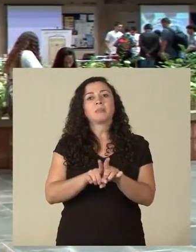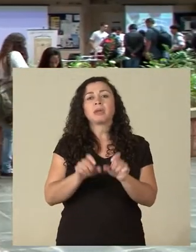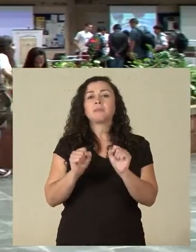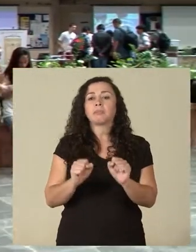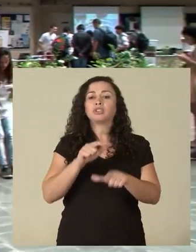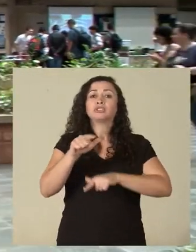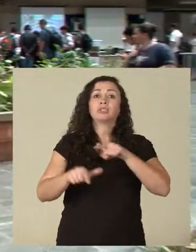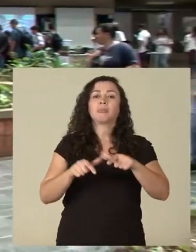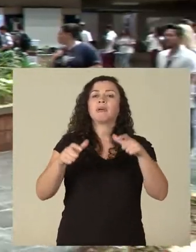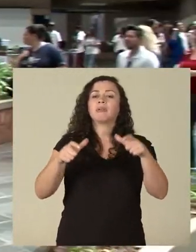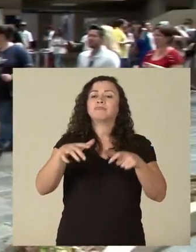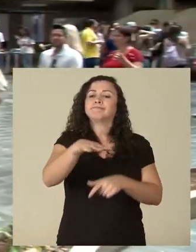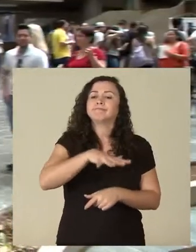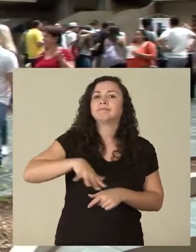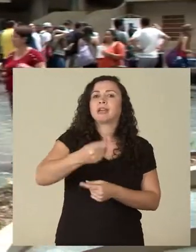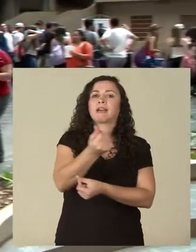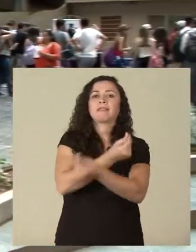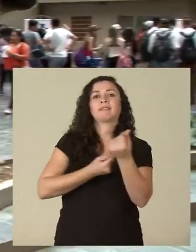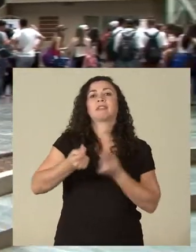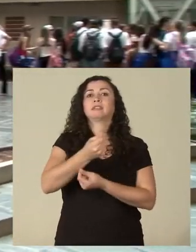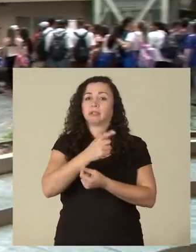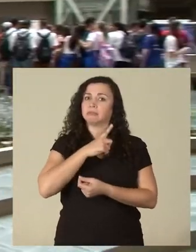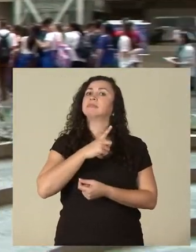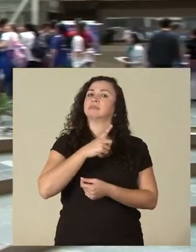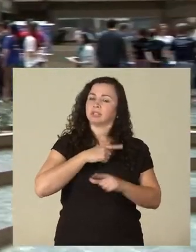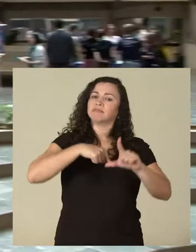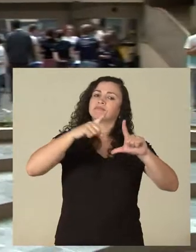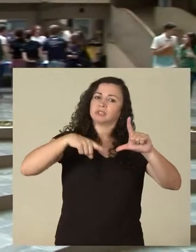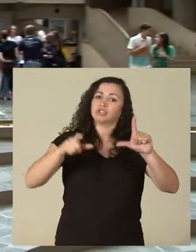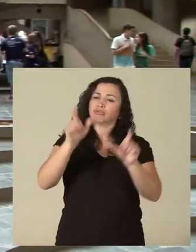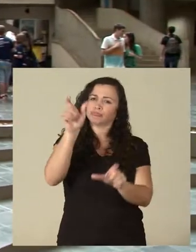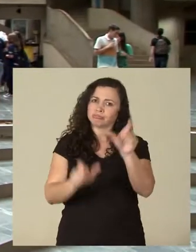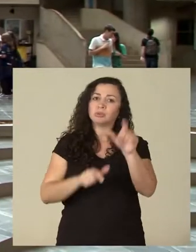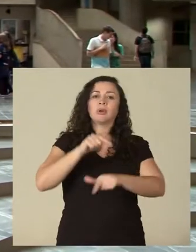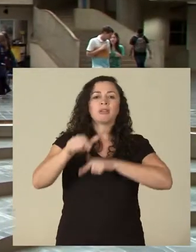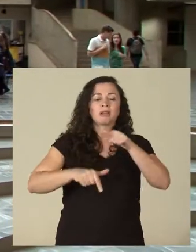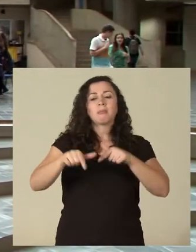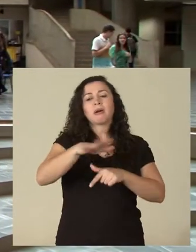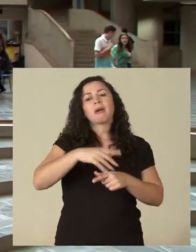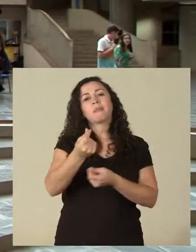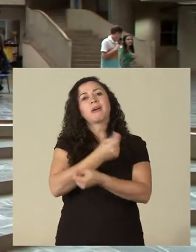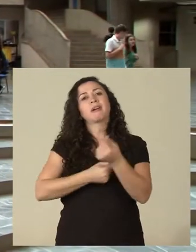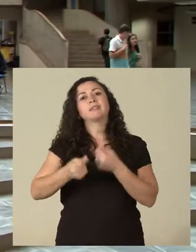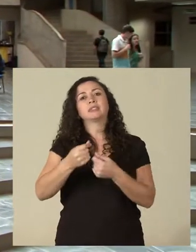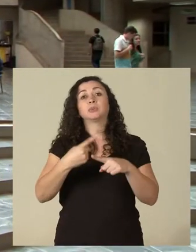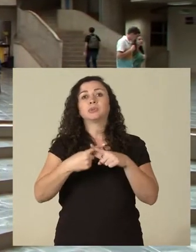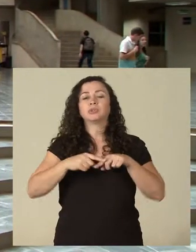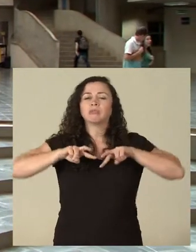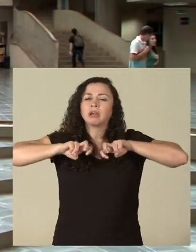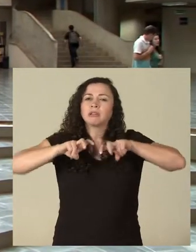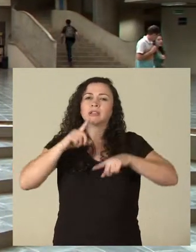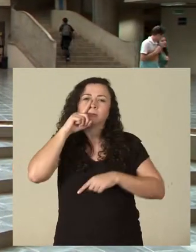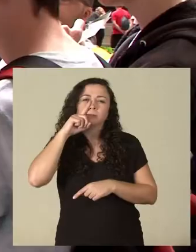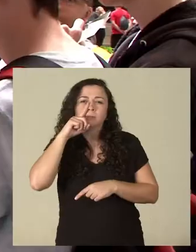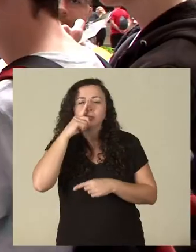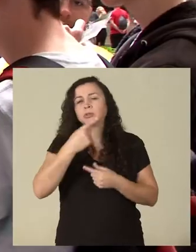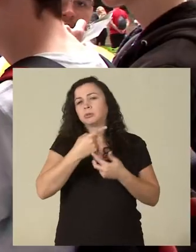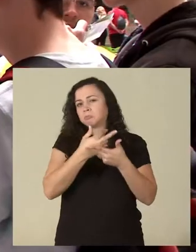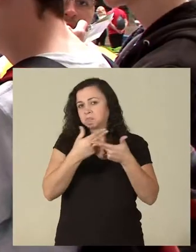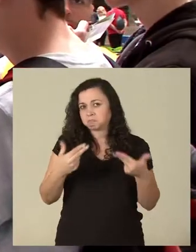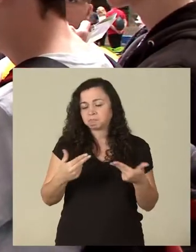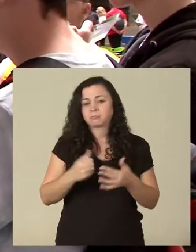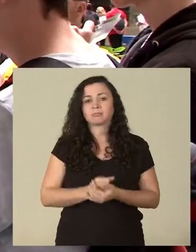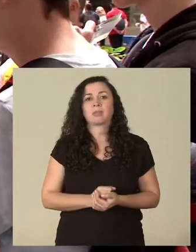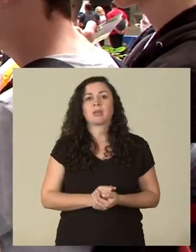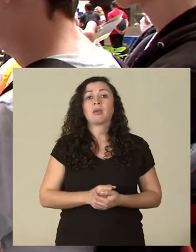pode trabalhar no mercado financeiro. Há muitos estatísticos hoje trabalhando no mercado financeiro, análise de risco e assim por diante. O